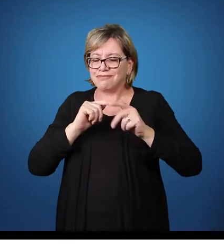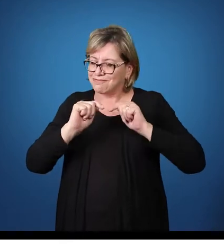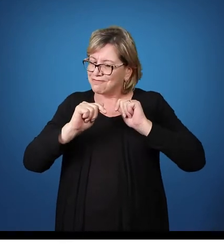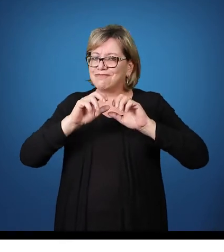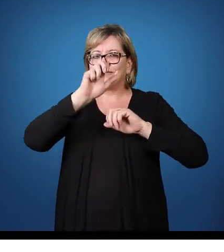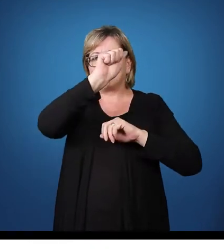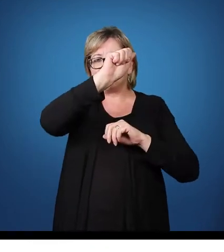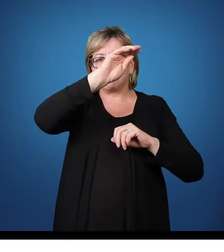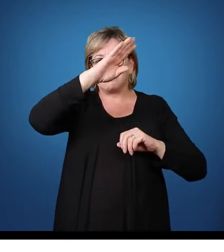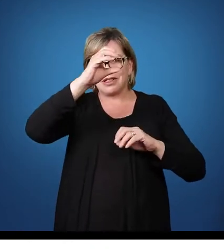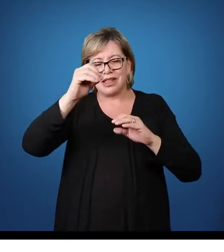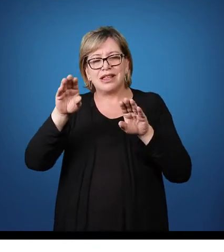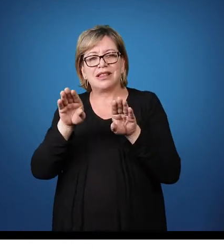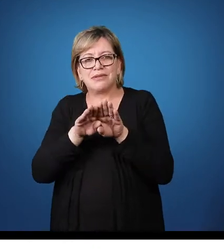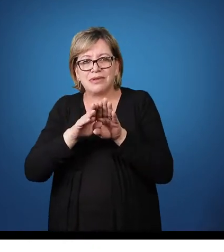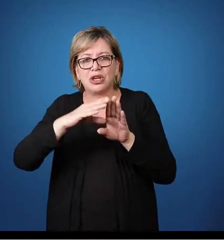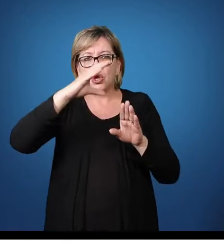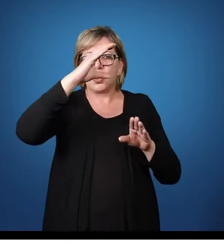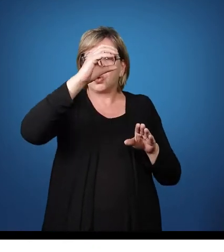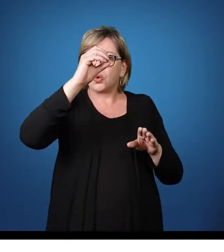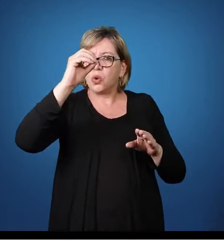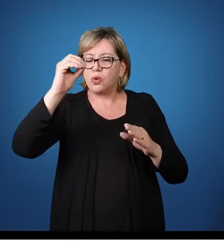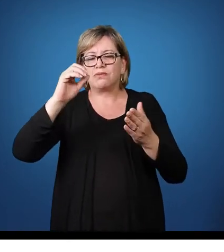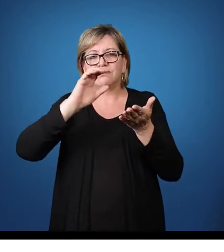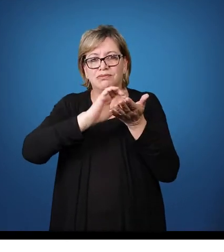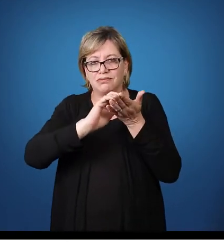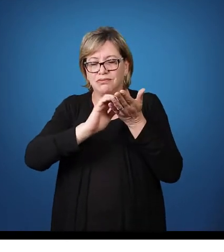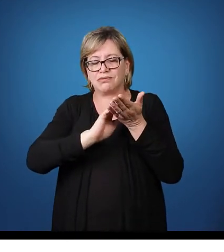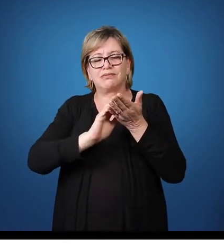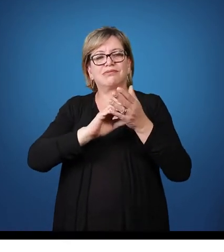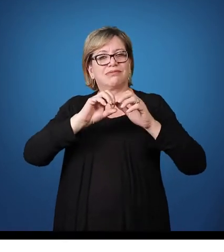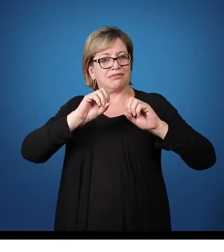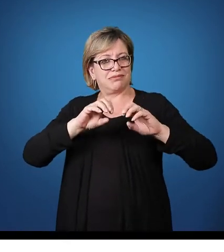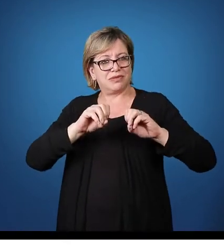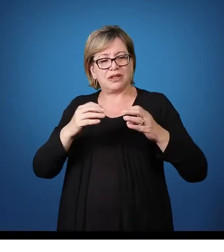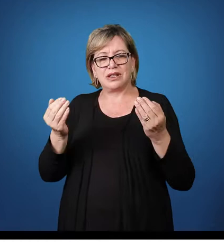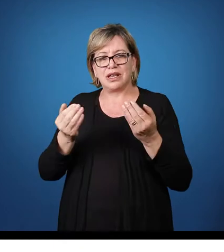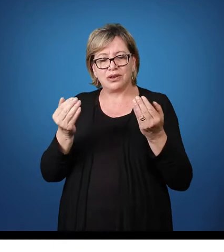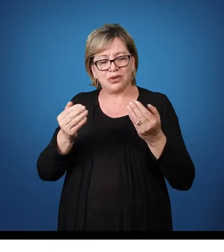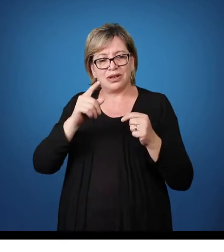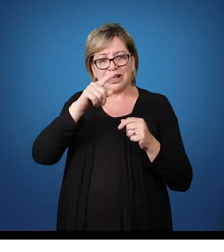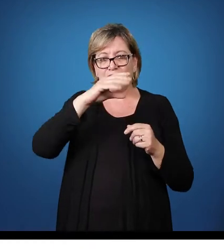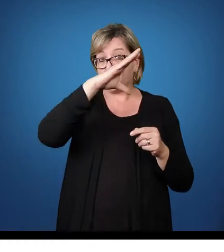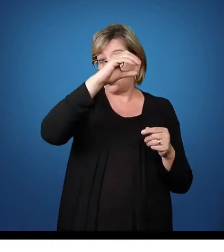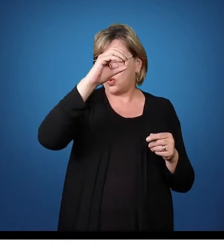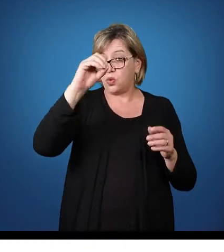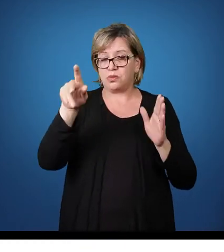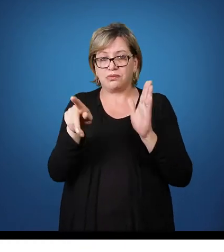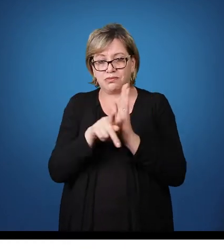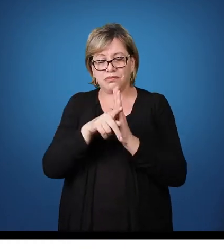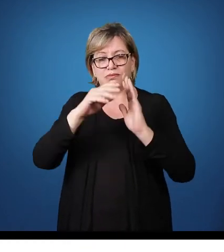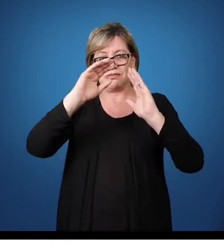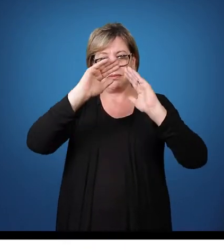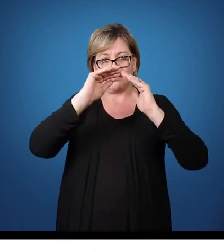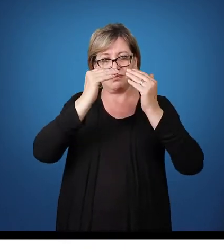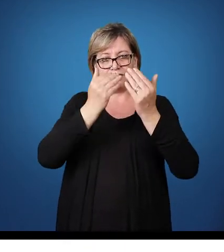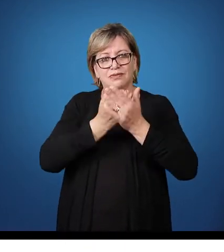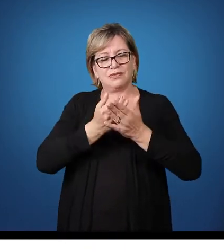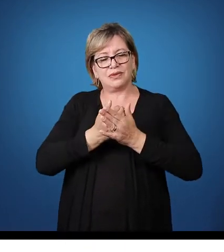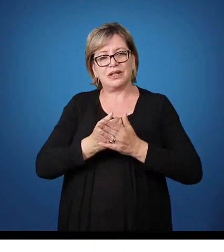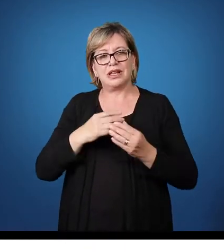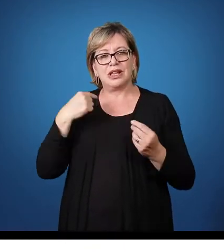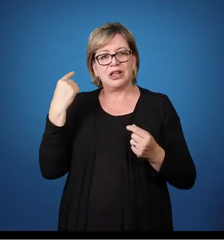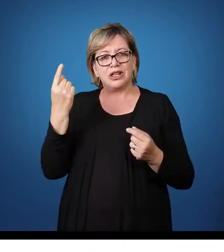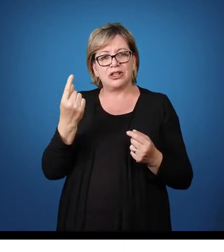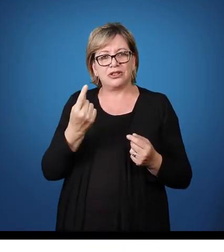pedagógica da Secretaria Municipal de Educação E atualmente está aqui na coordenação Nós contamos com a colaboração